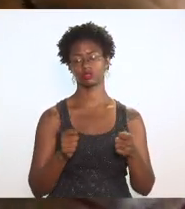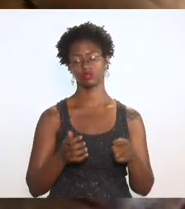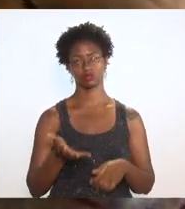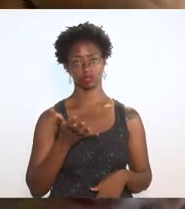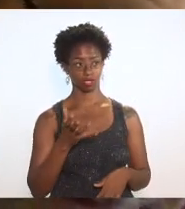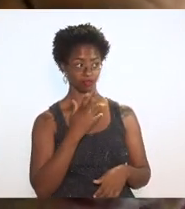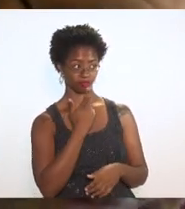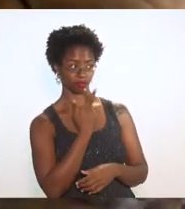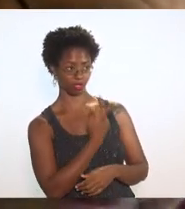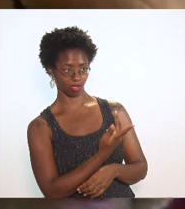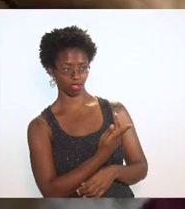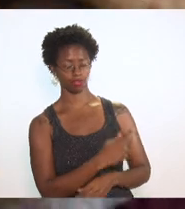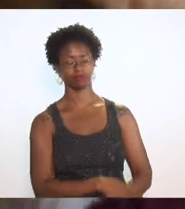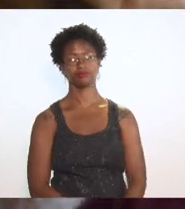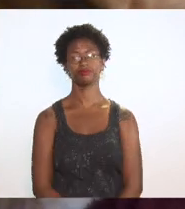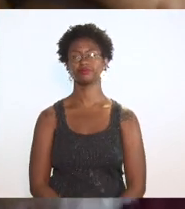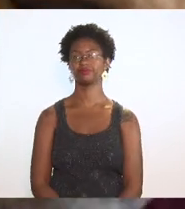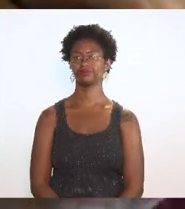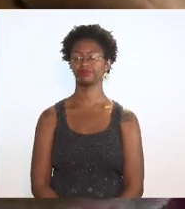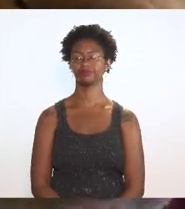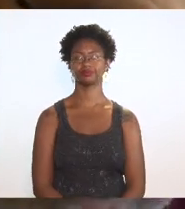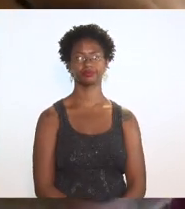fazer o uso da palavra